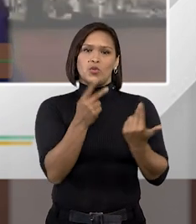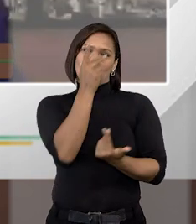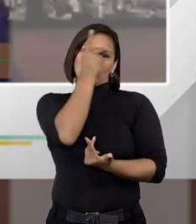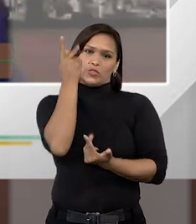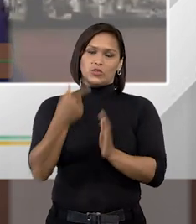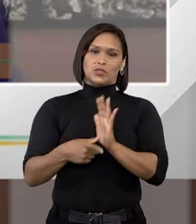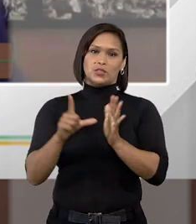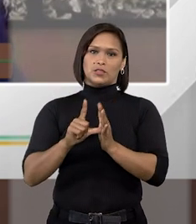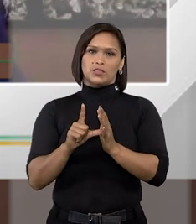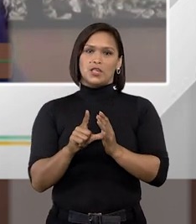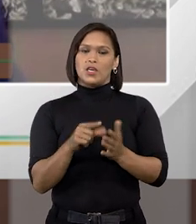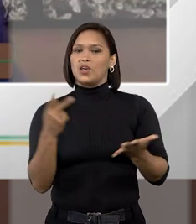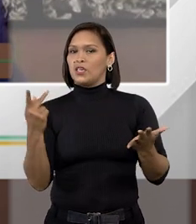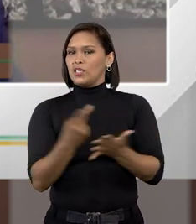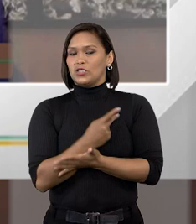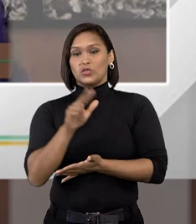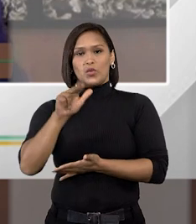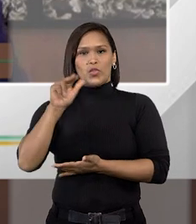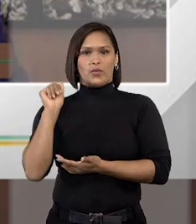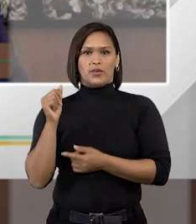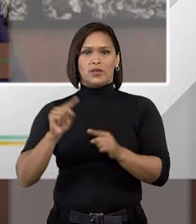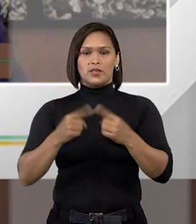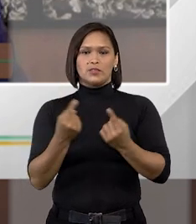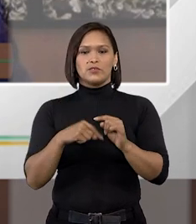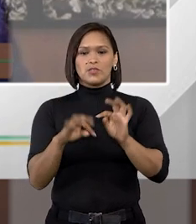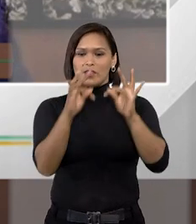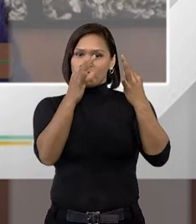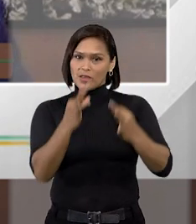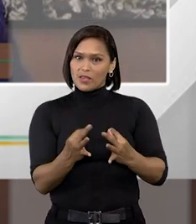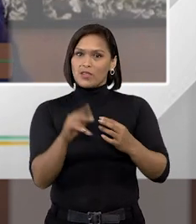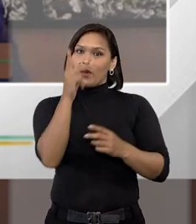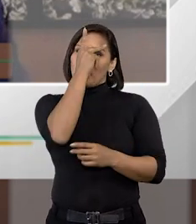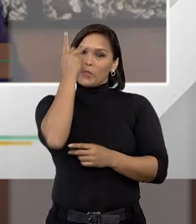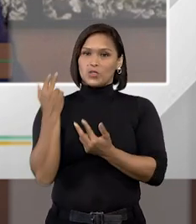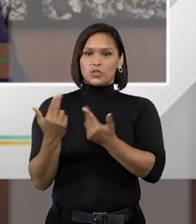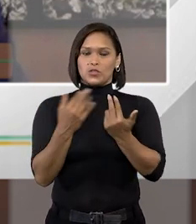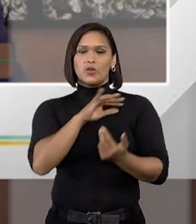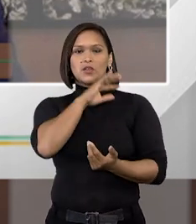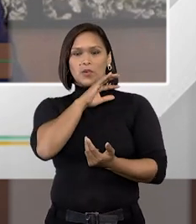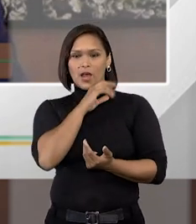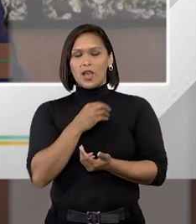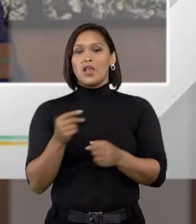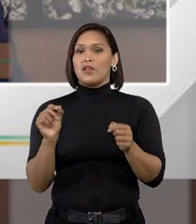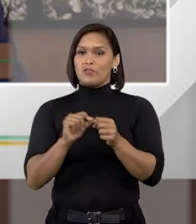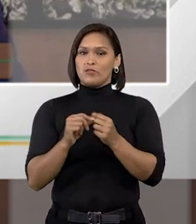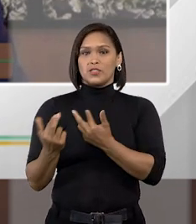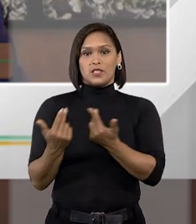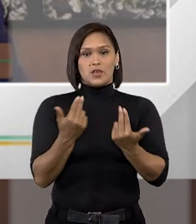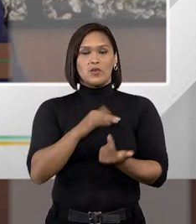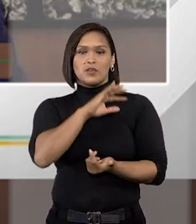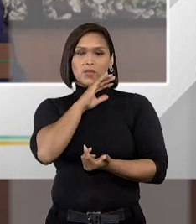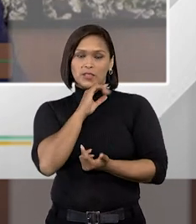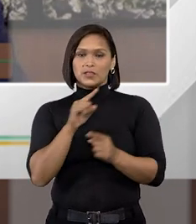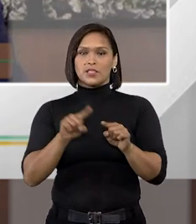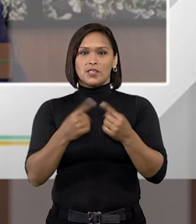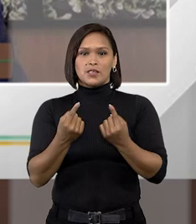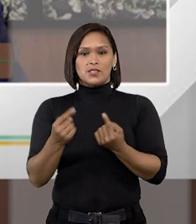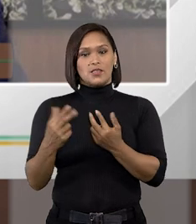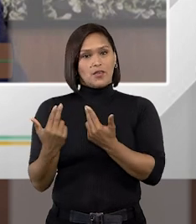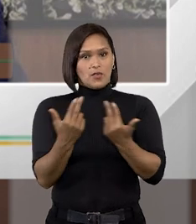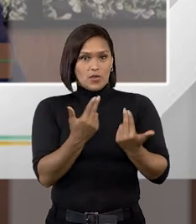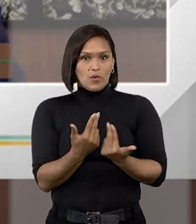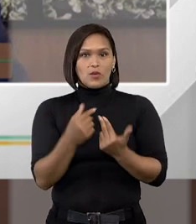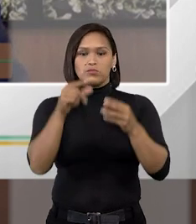seres humanos isso não vai acontecer se você tratar seres humanos como animais eles reagirão como animais se você tratar eles de